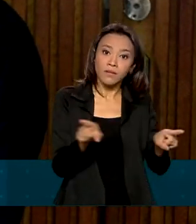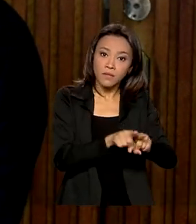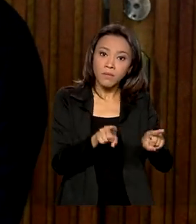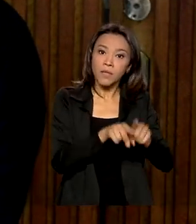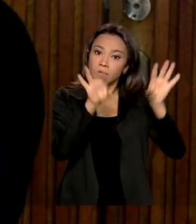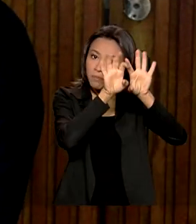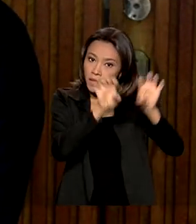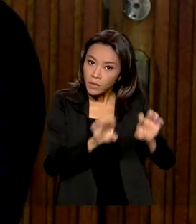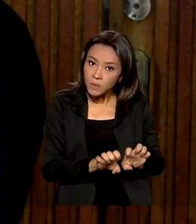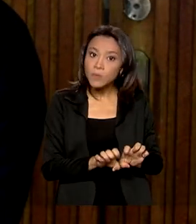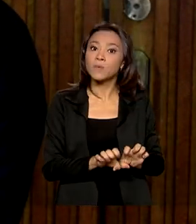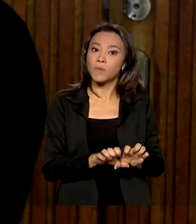infraestrutura crítica do país.